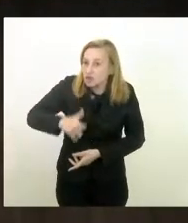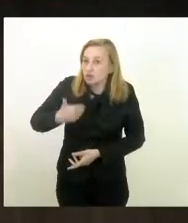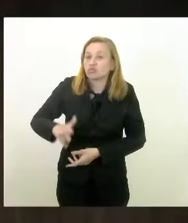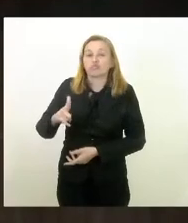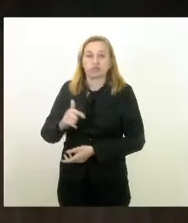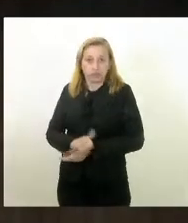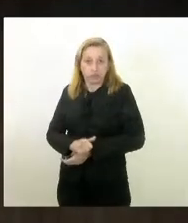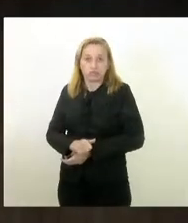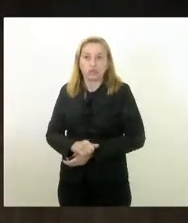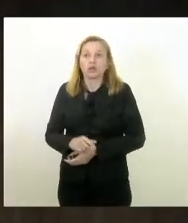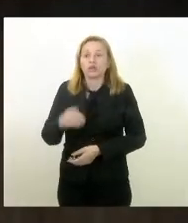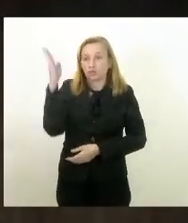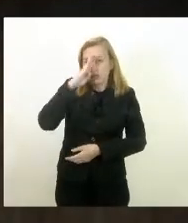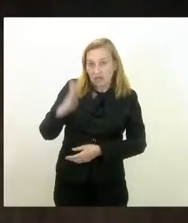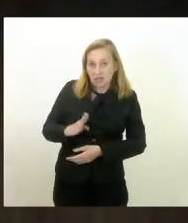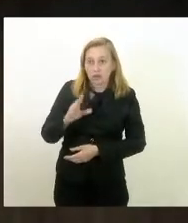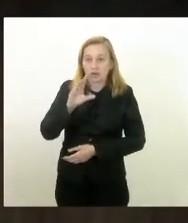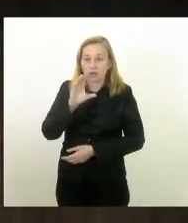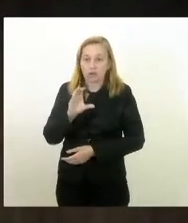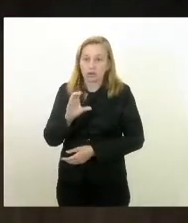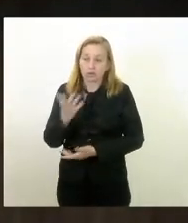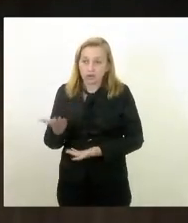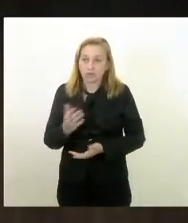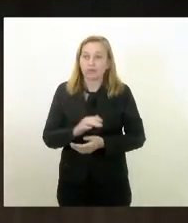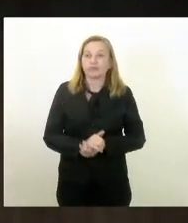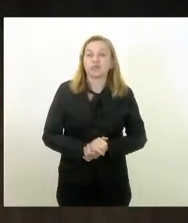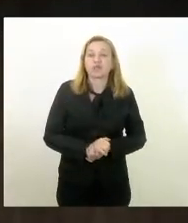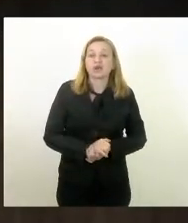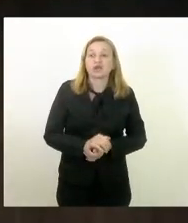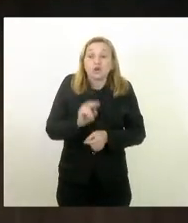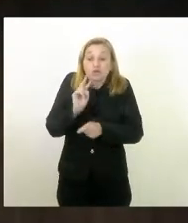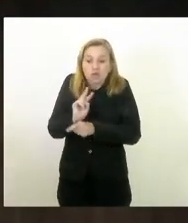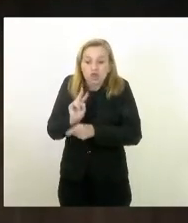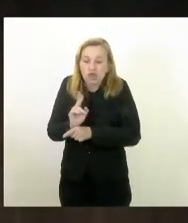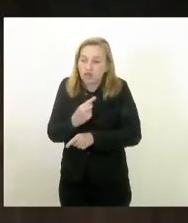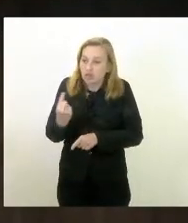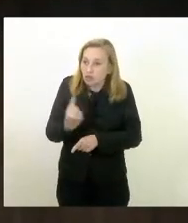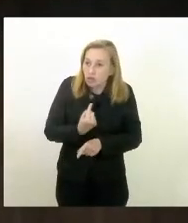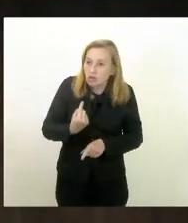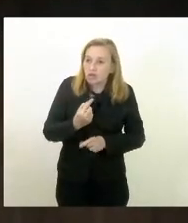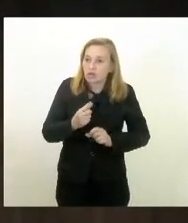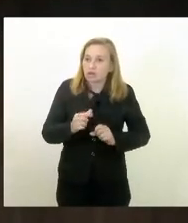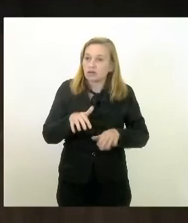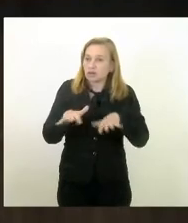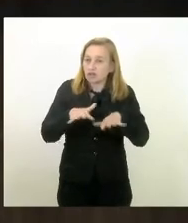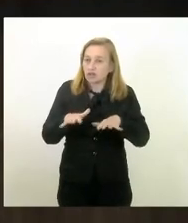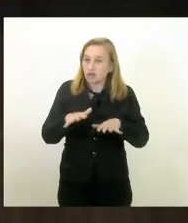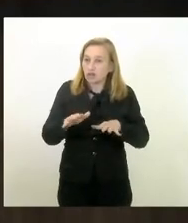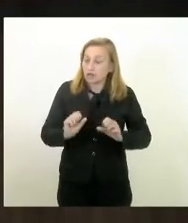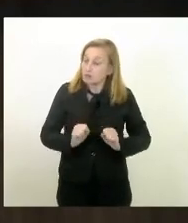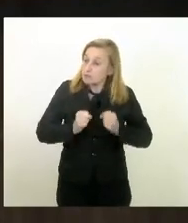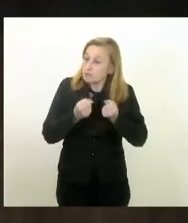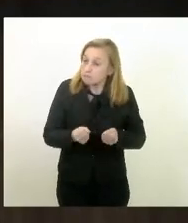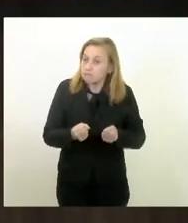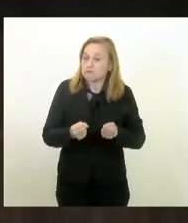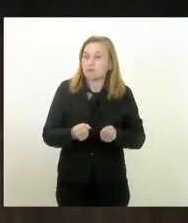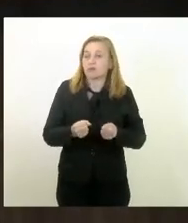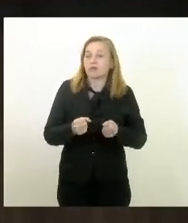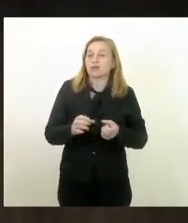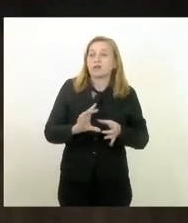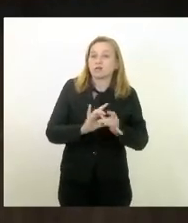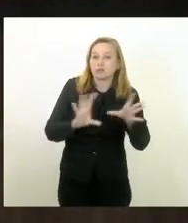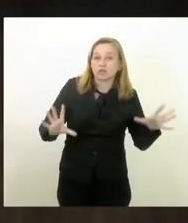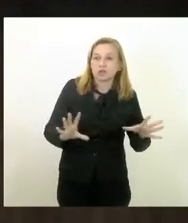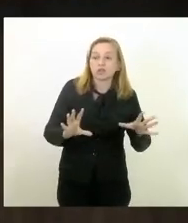no Brasil contemporâneo portanto toda a nossa vigilância toda a nossa manifestação firme e contundente em defesa da